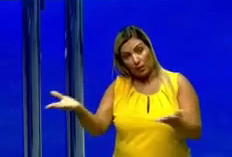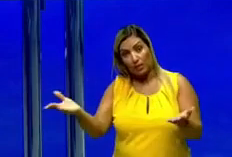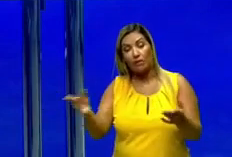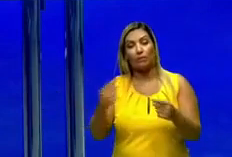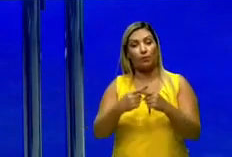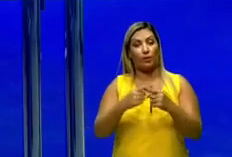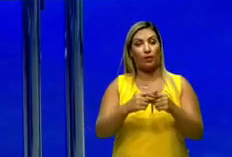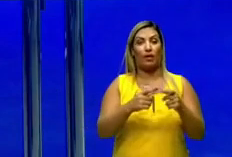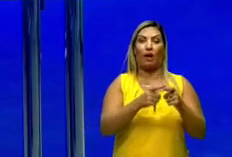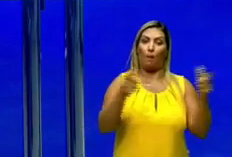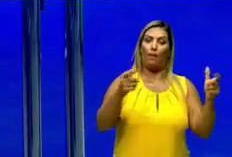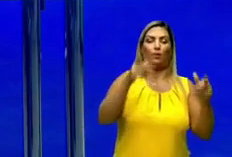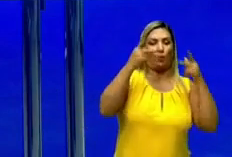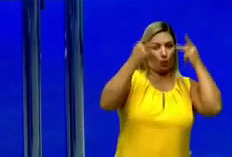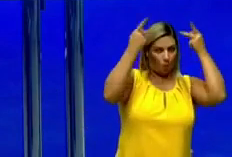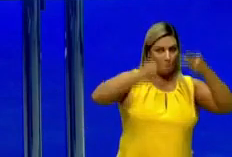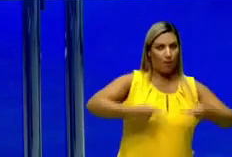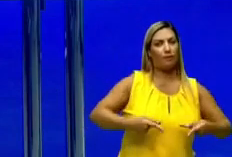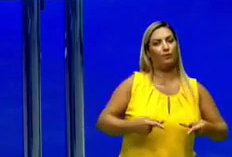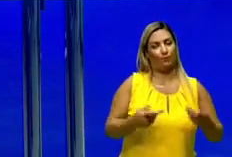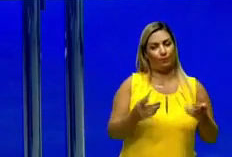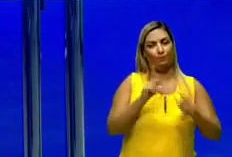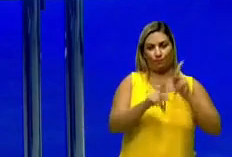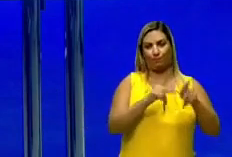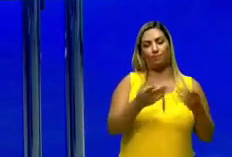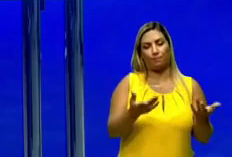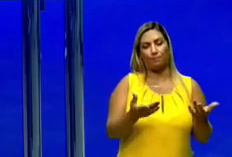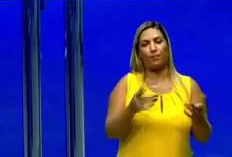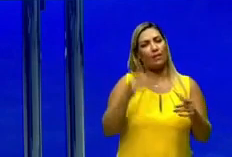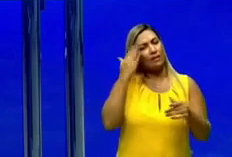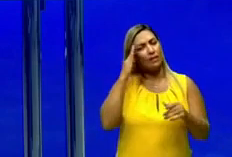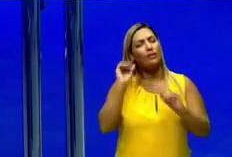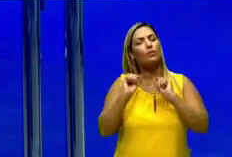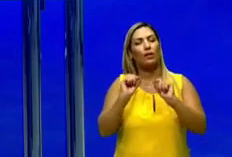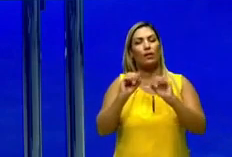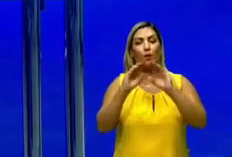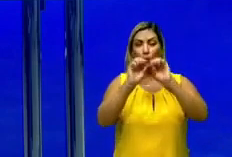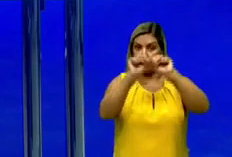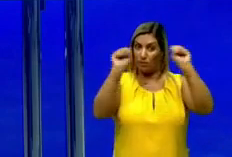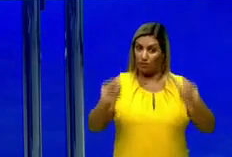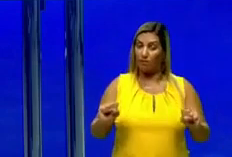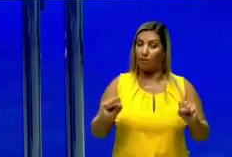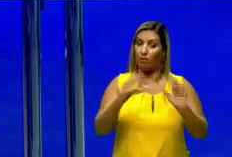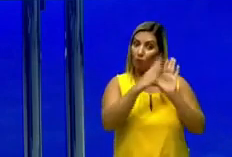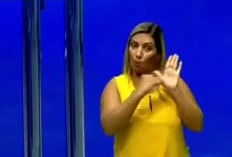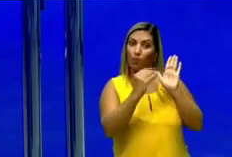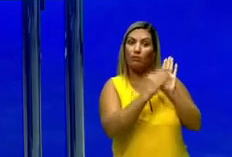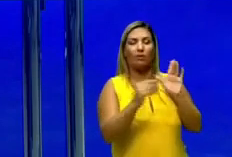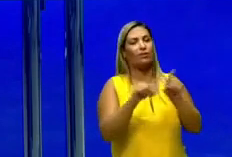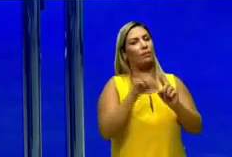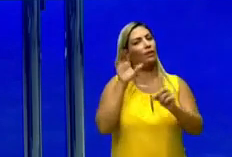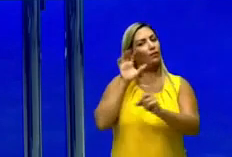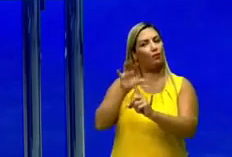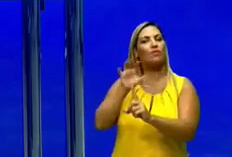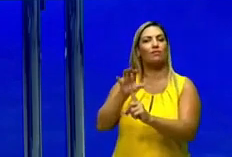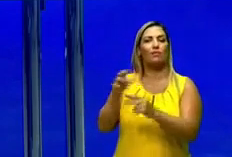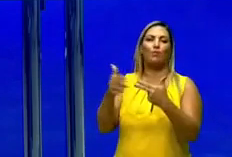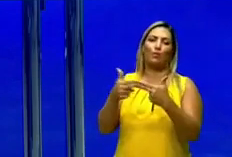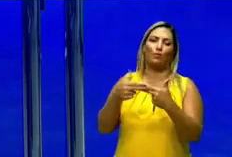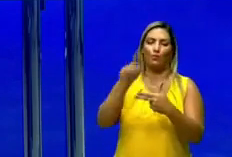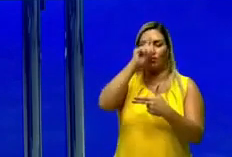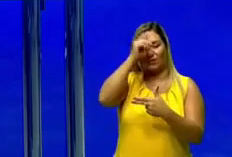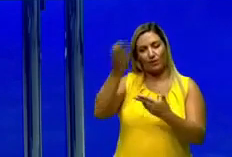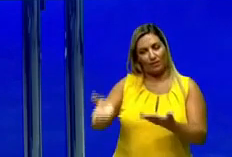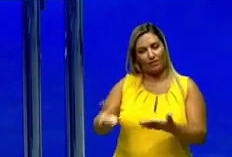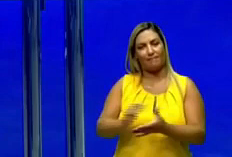crescimento da população. Mas é importante a gente entender que o sistema, modelo que a gente vive, também vai influenciar nesse consumo.